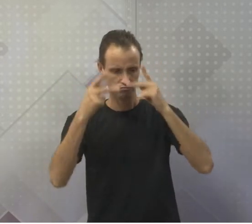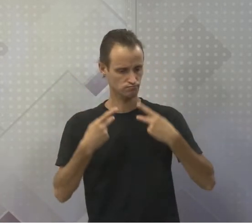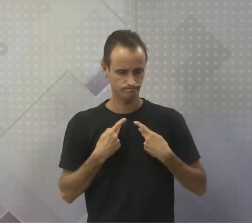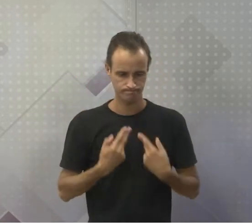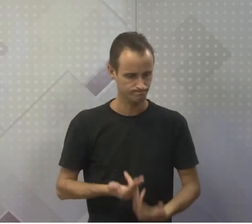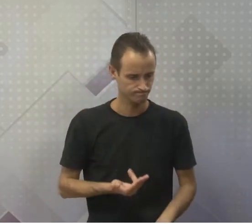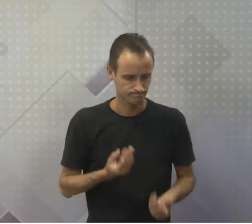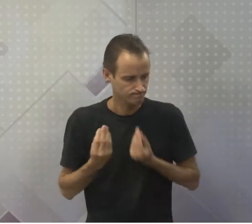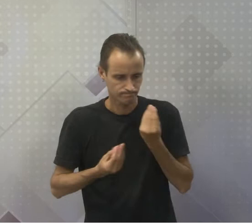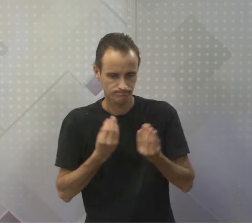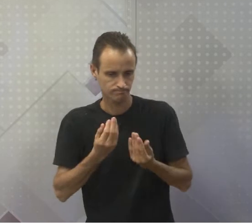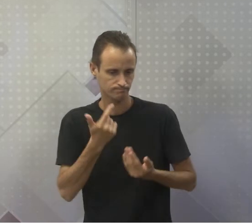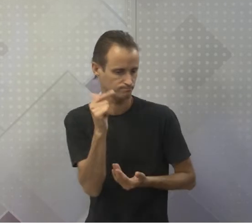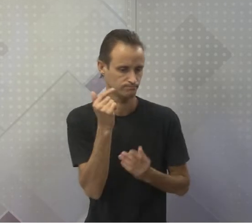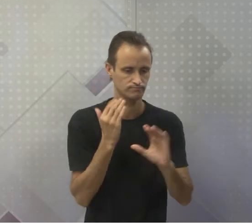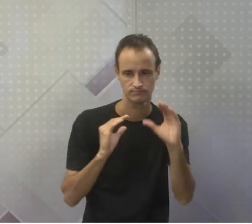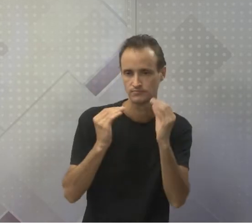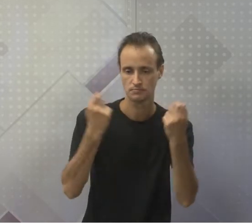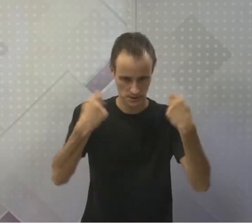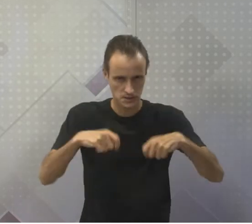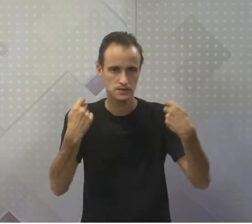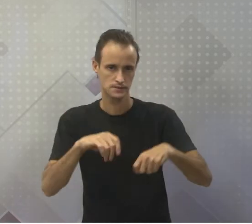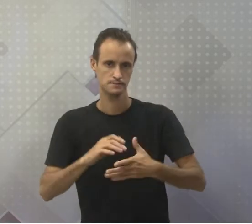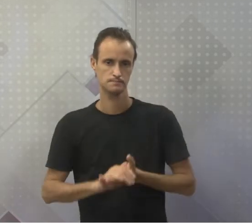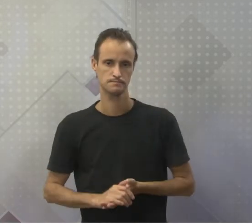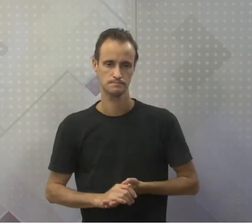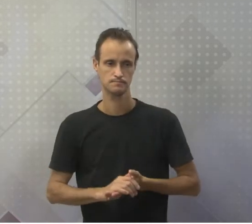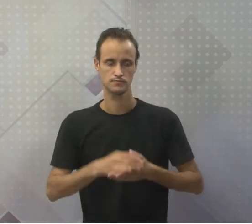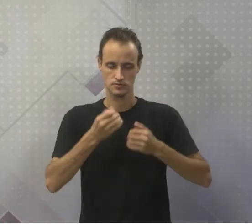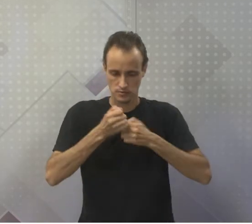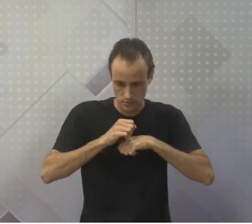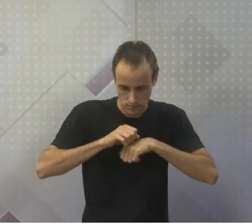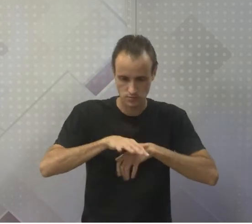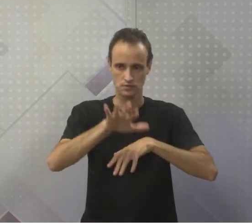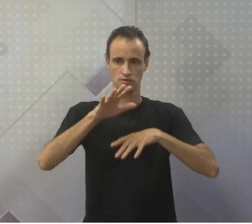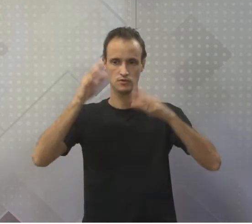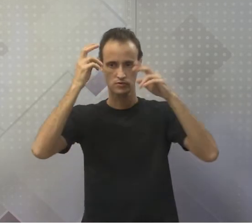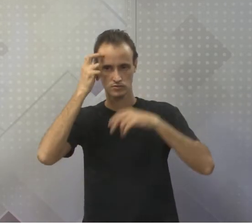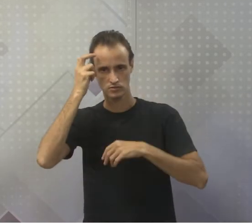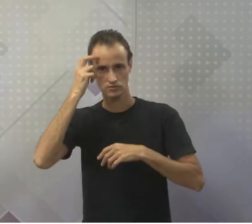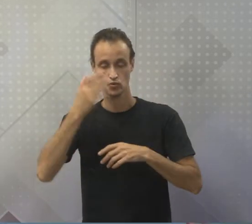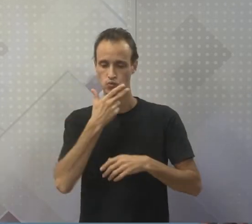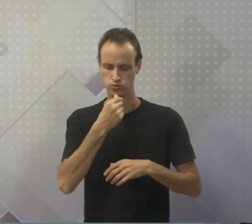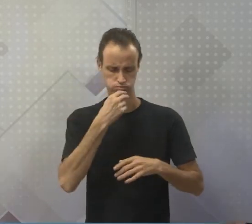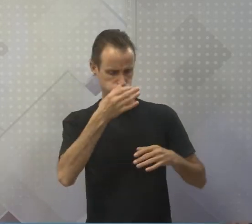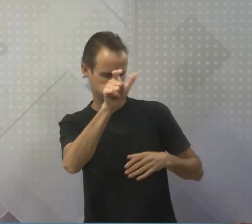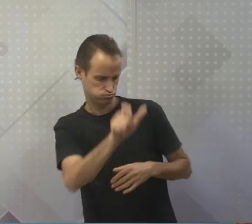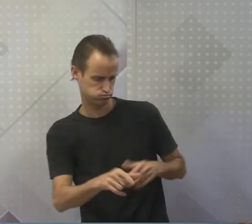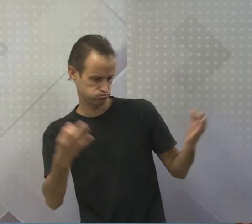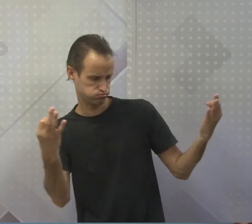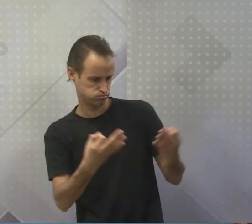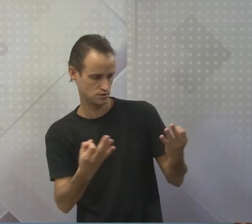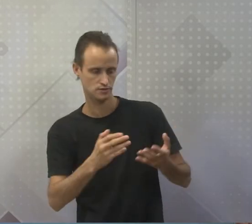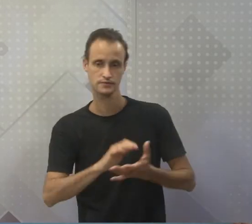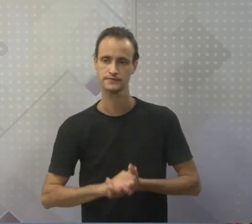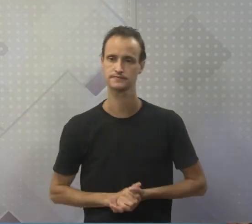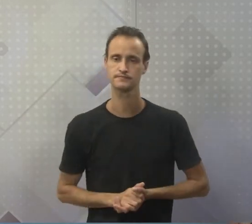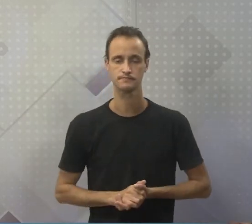se comunicar nem produzir sua cultura. E assim, segundo a história, o homem ficou perfeito. Pessoal, é muita